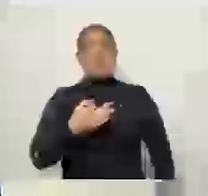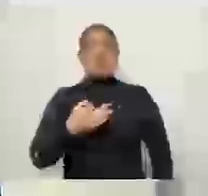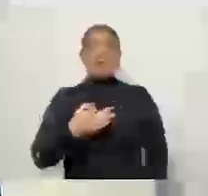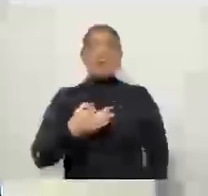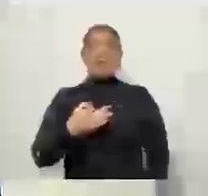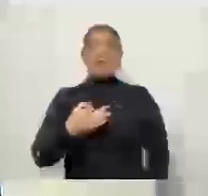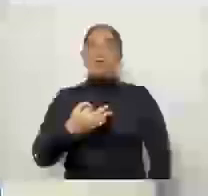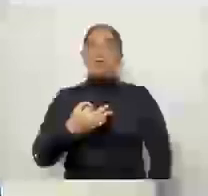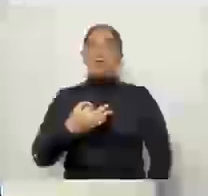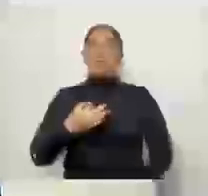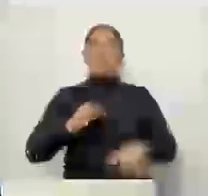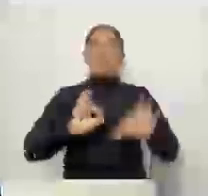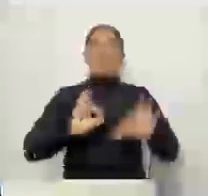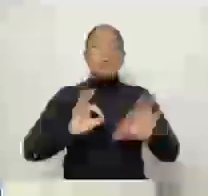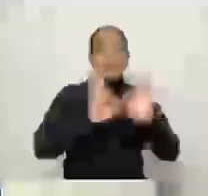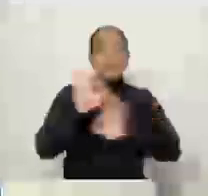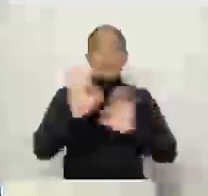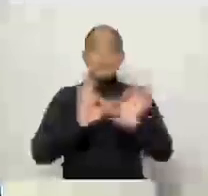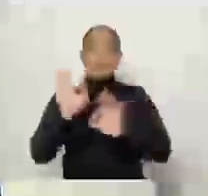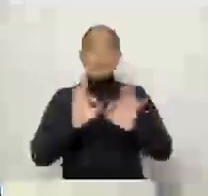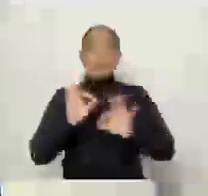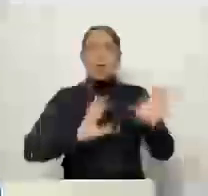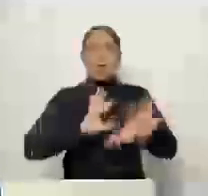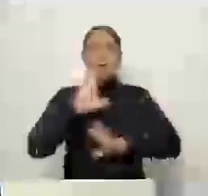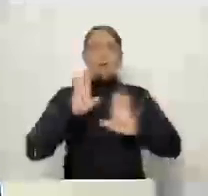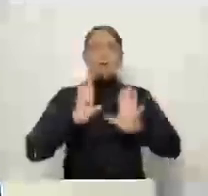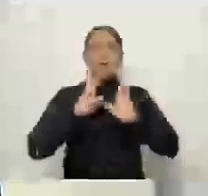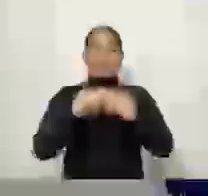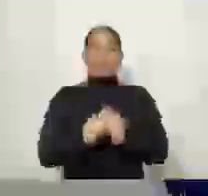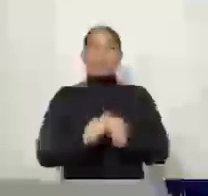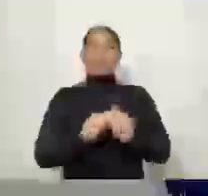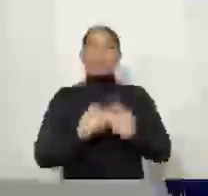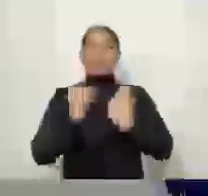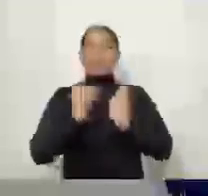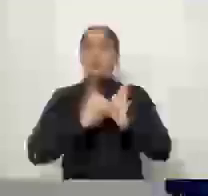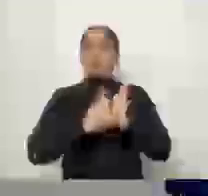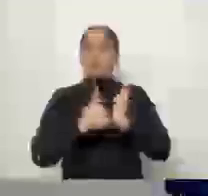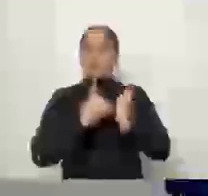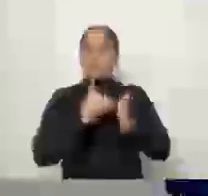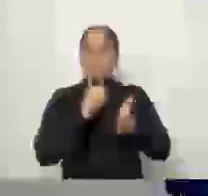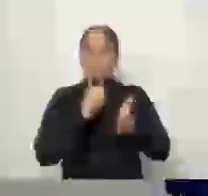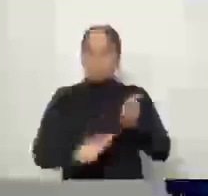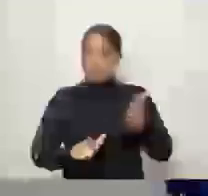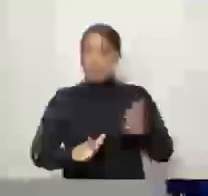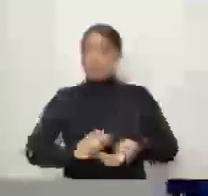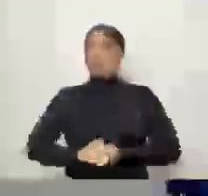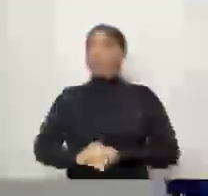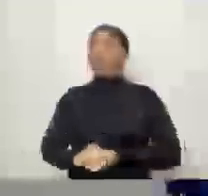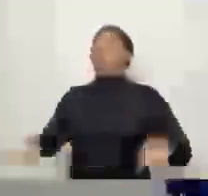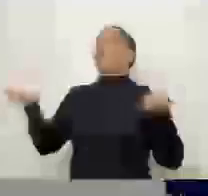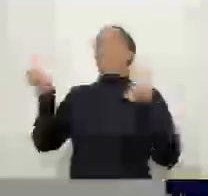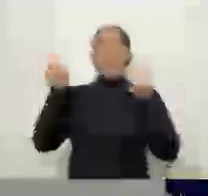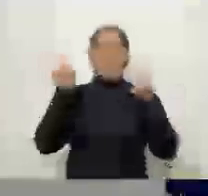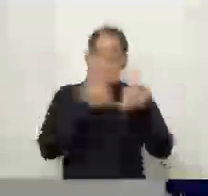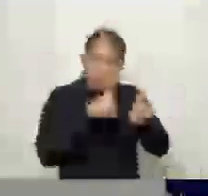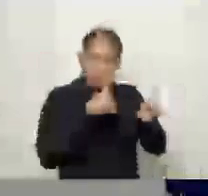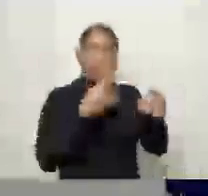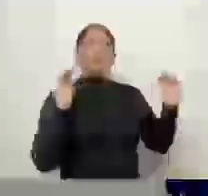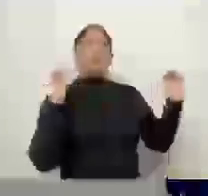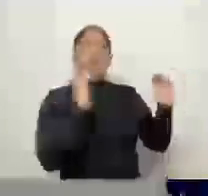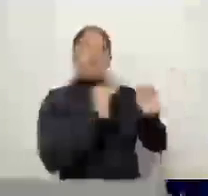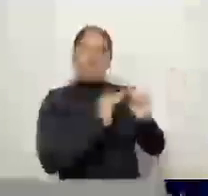empresa de arquivologia. Parabéns pela fala. Com certeza. Essa digitalização desses documentos, além de trazer uma